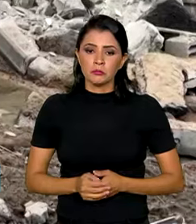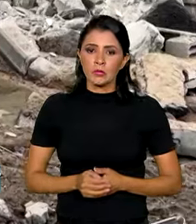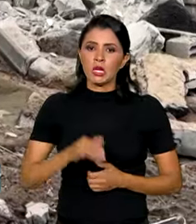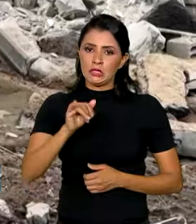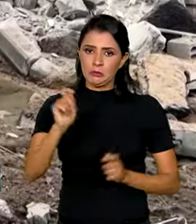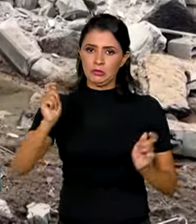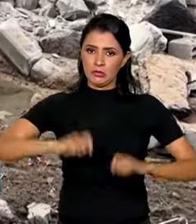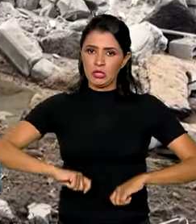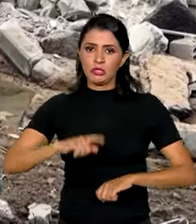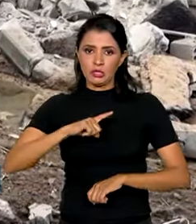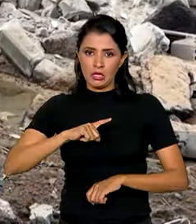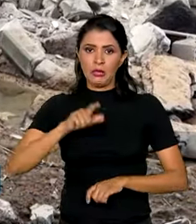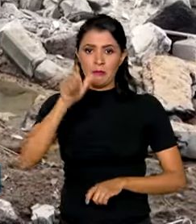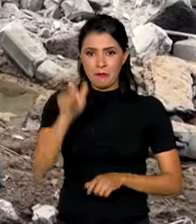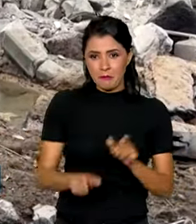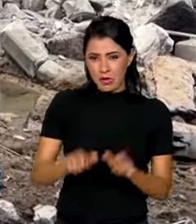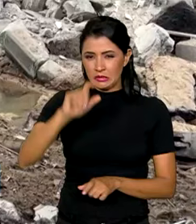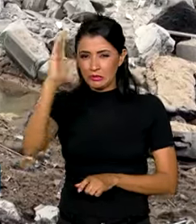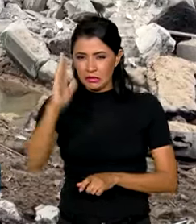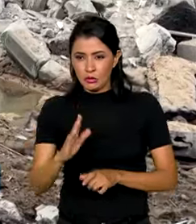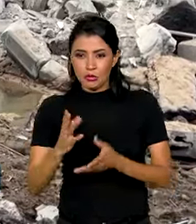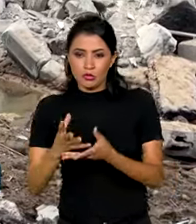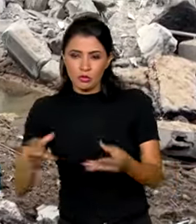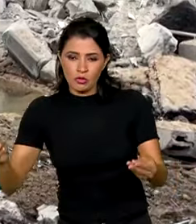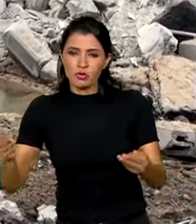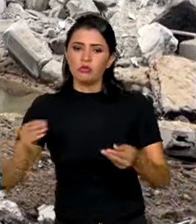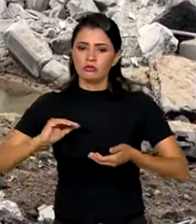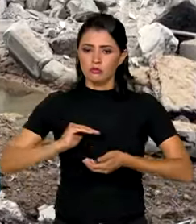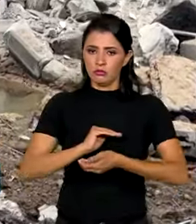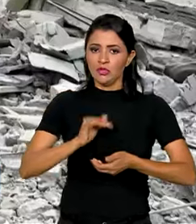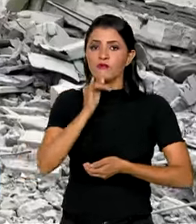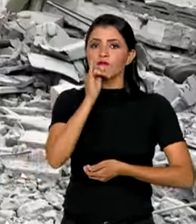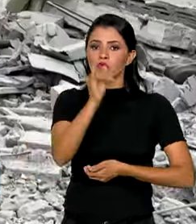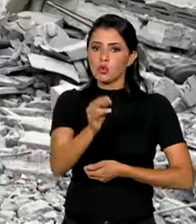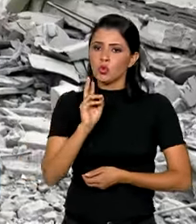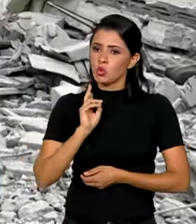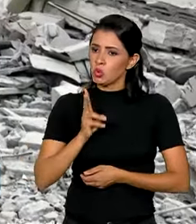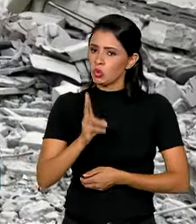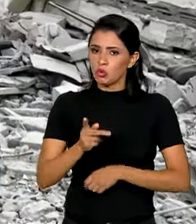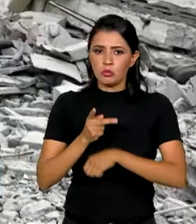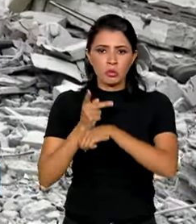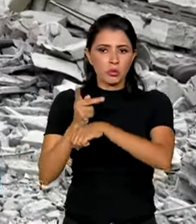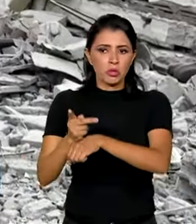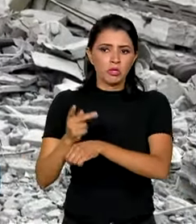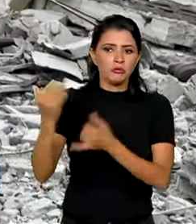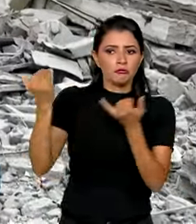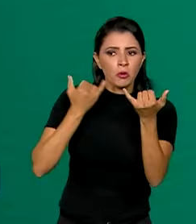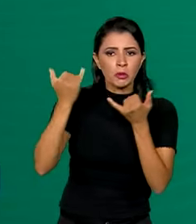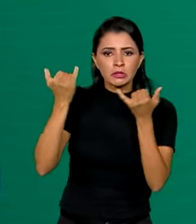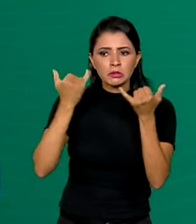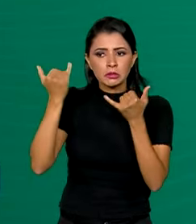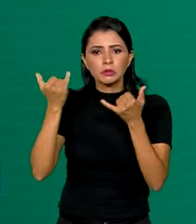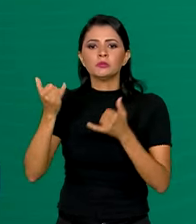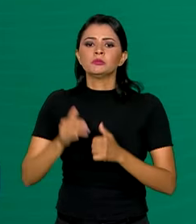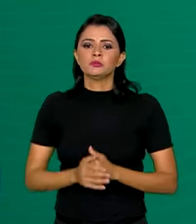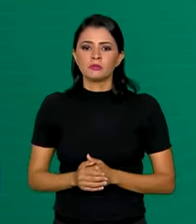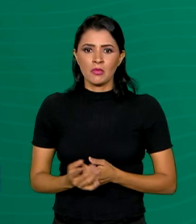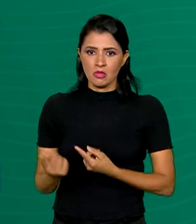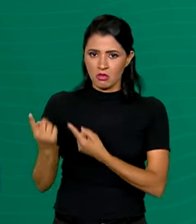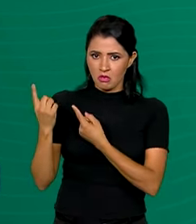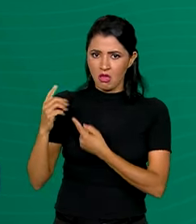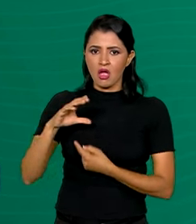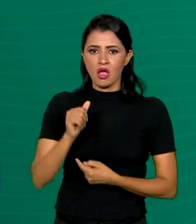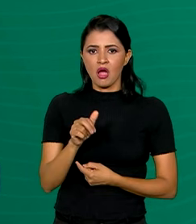brasileiros desaparecidos, o Itamaraty afirmou que segue em busca de novas informações. Carla